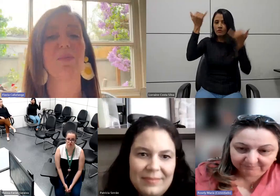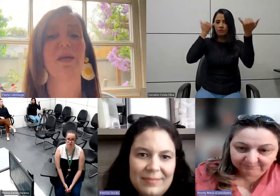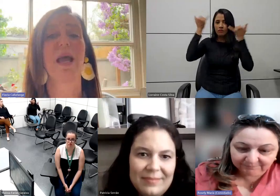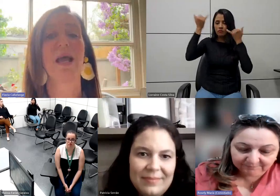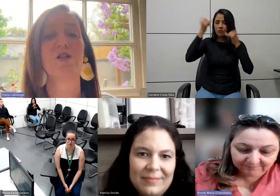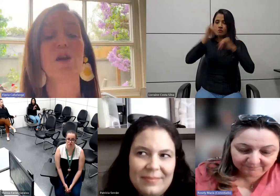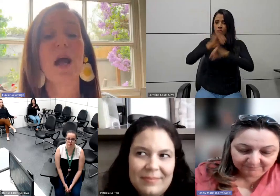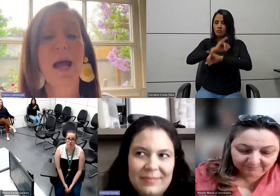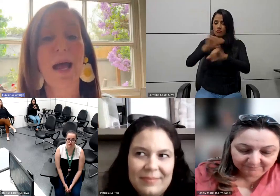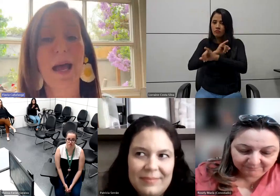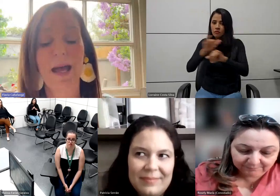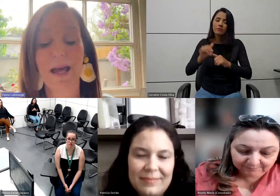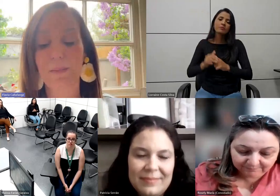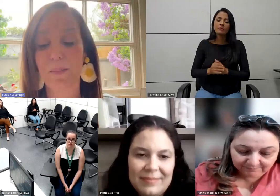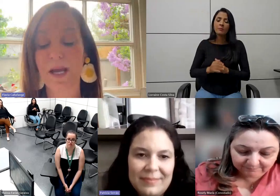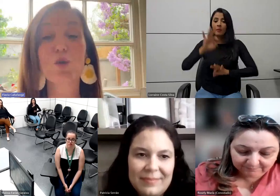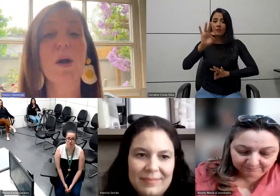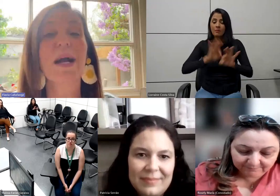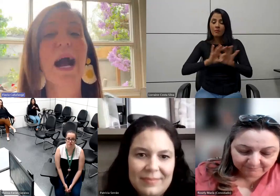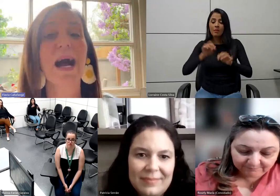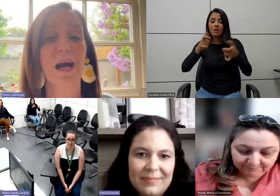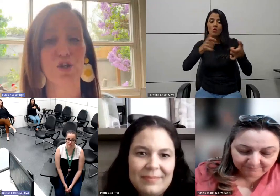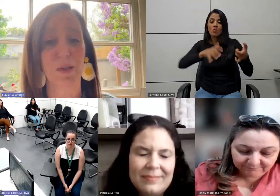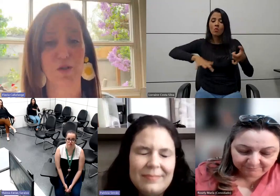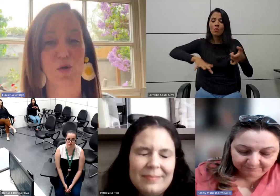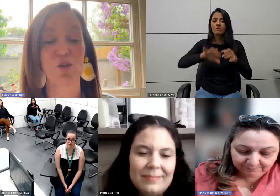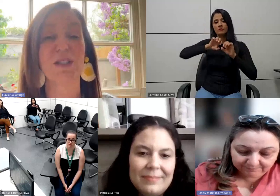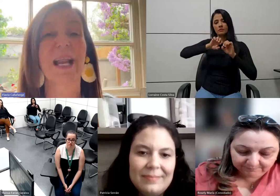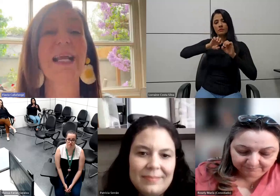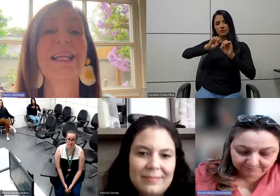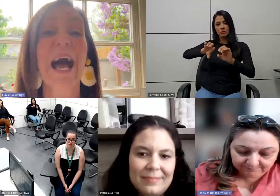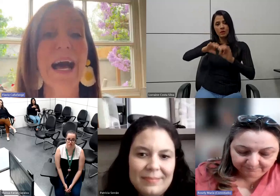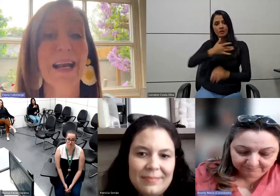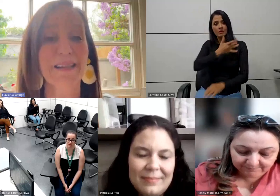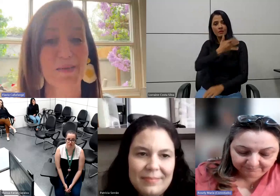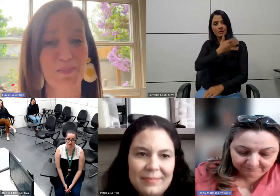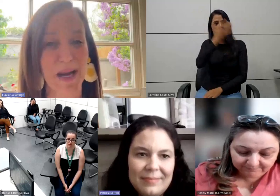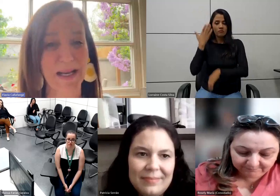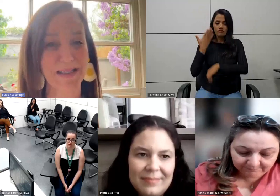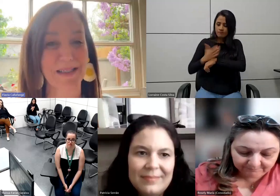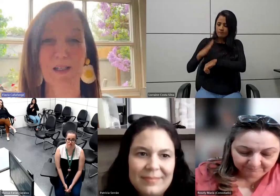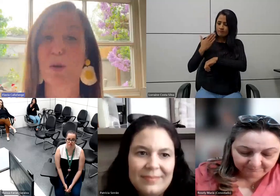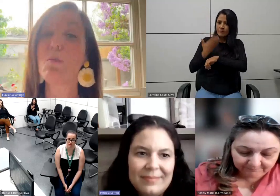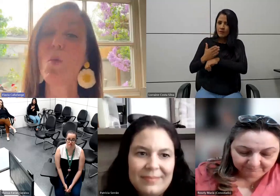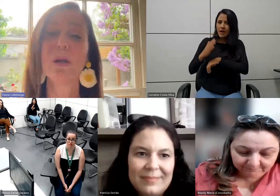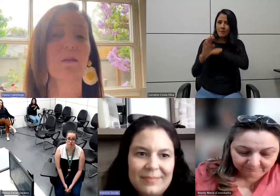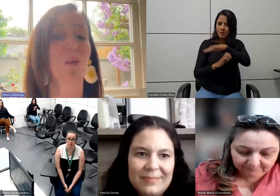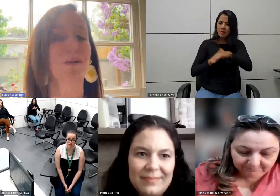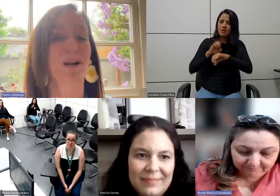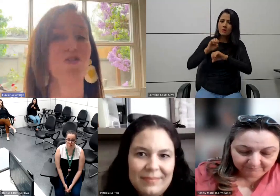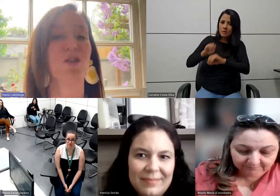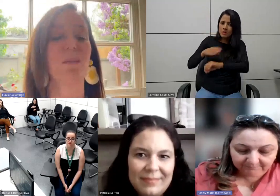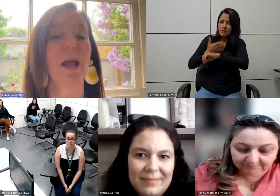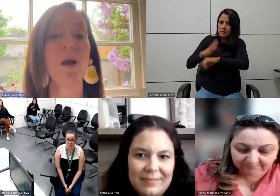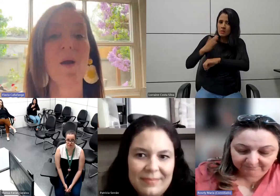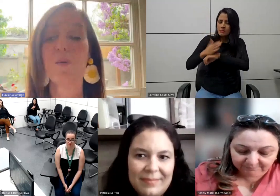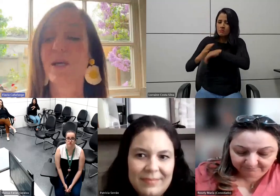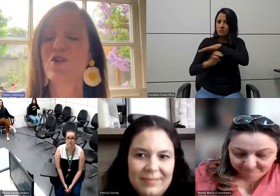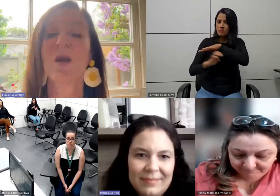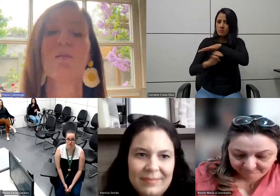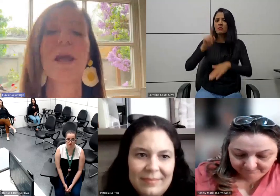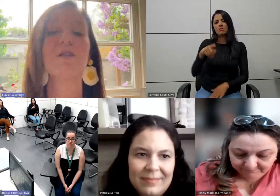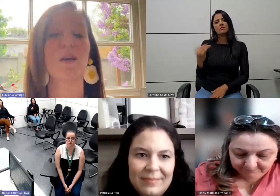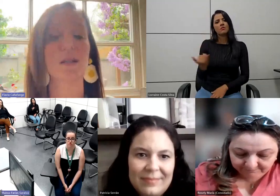preparar os ambientes, educar as pessoas, treinar as empresas, isso é muito importante também,